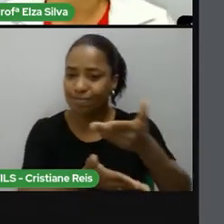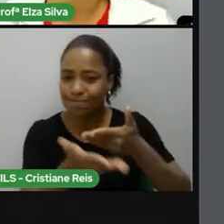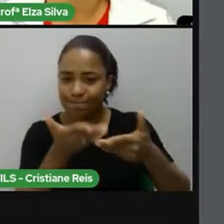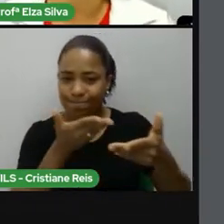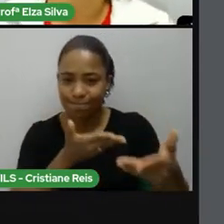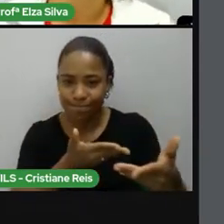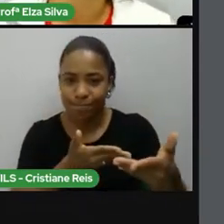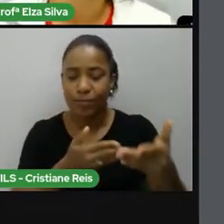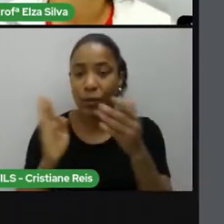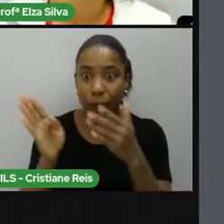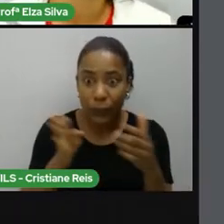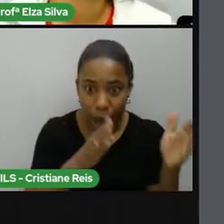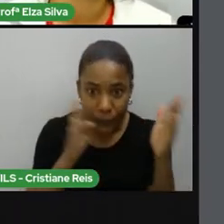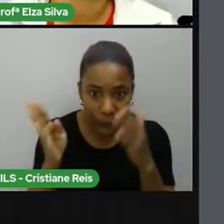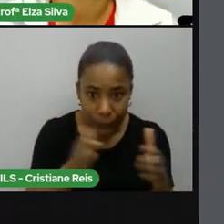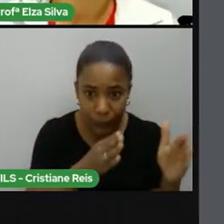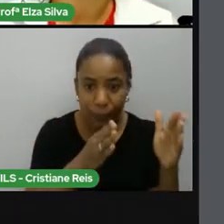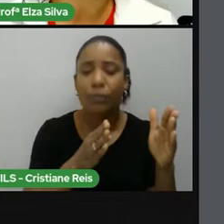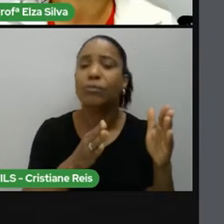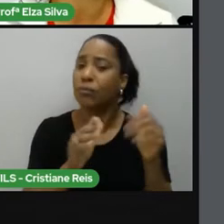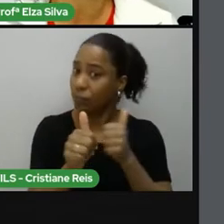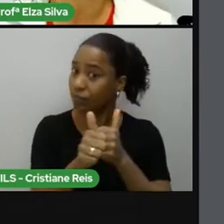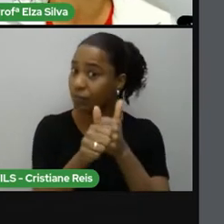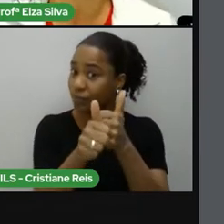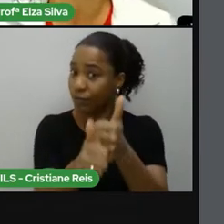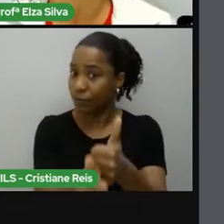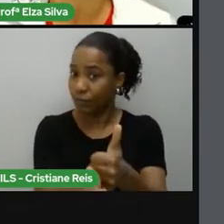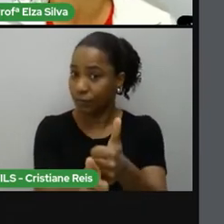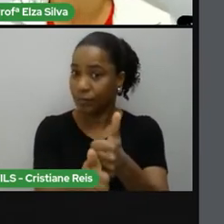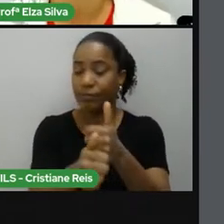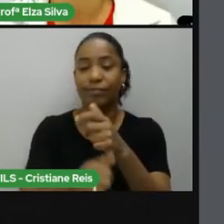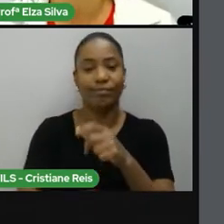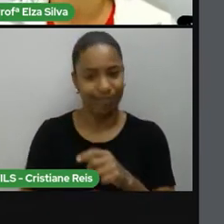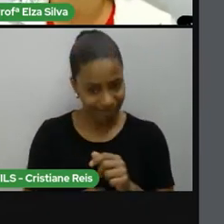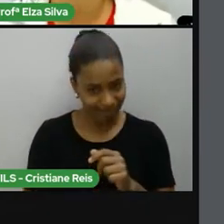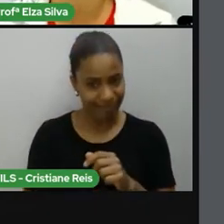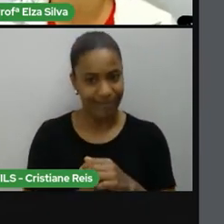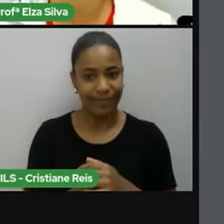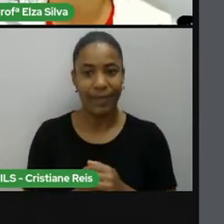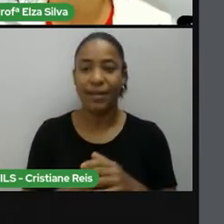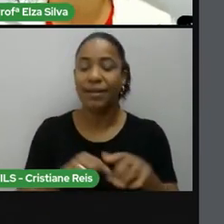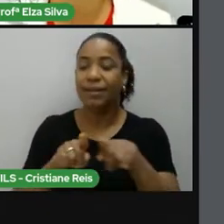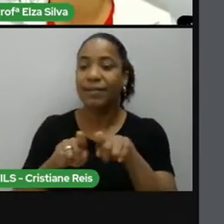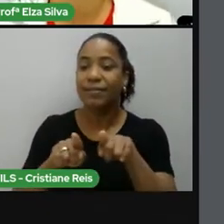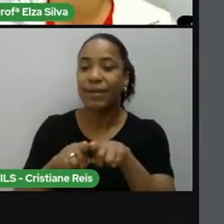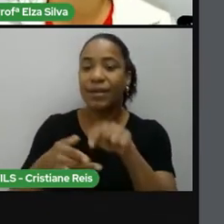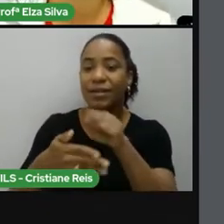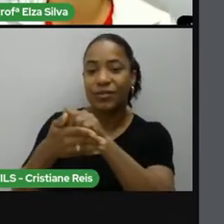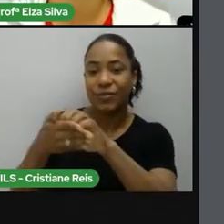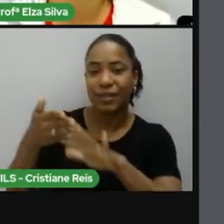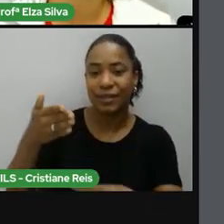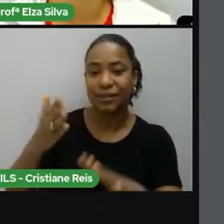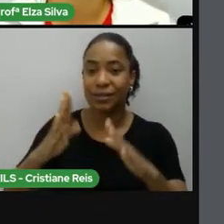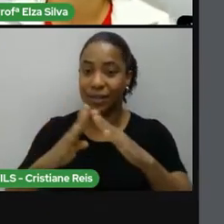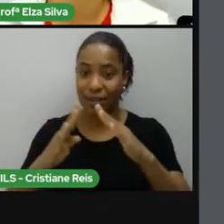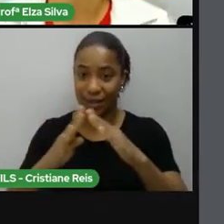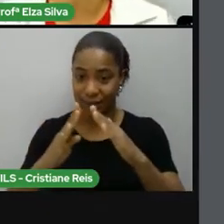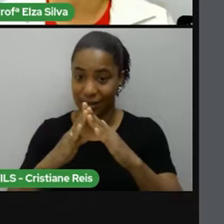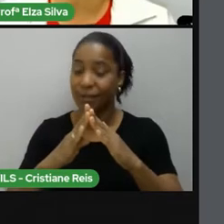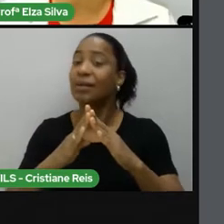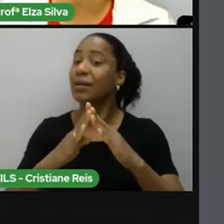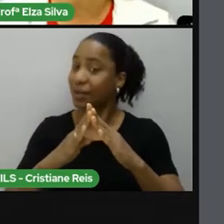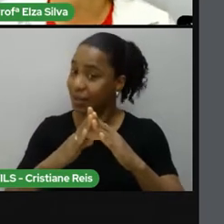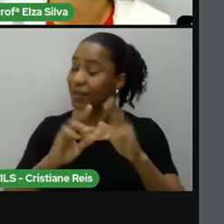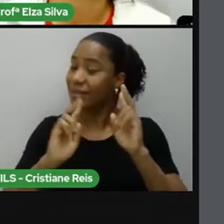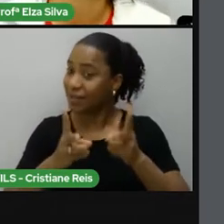siga junto comigo. As lições de casa, porque todas as aulas, nós deixamos uma